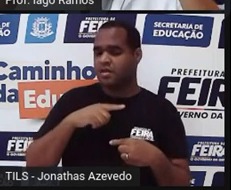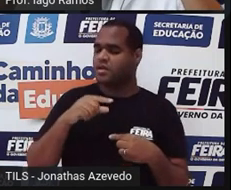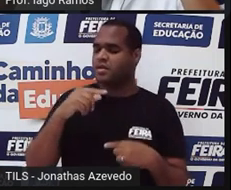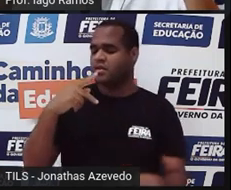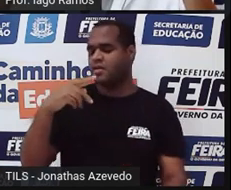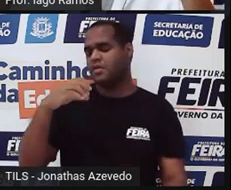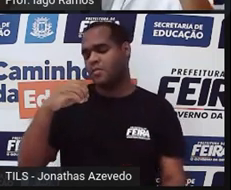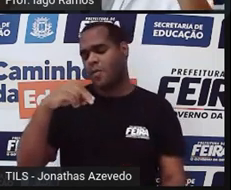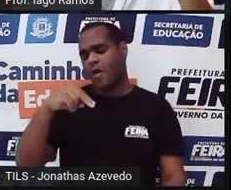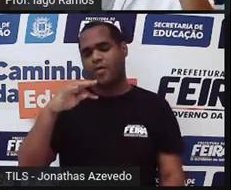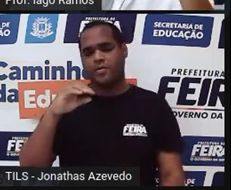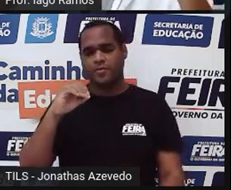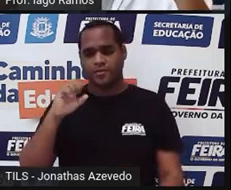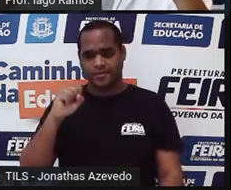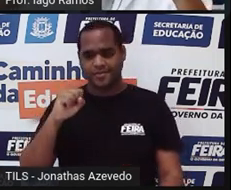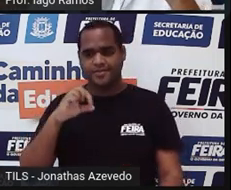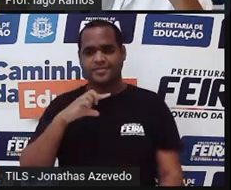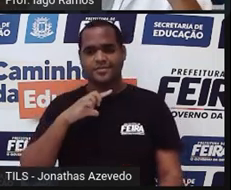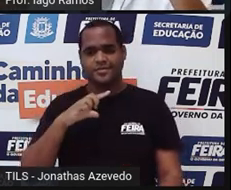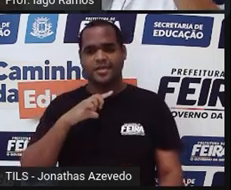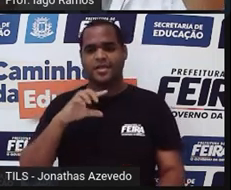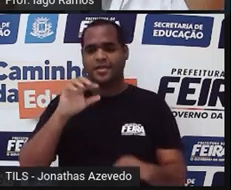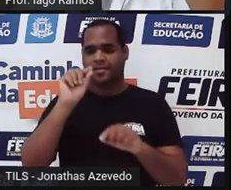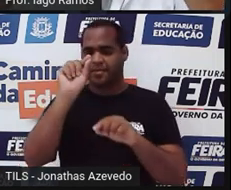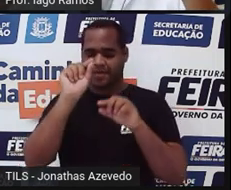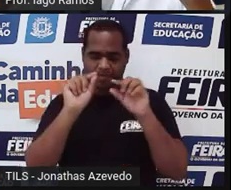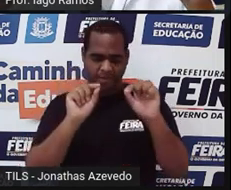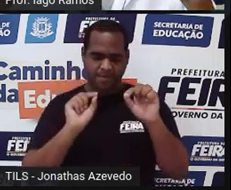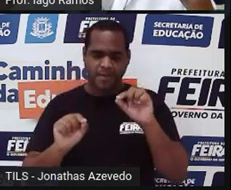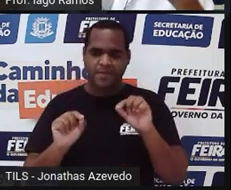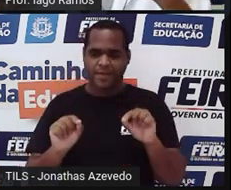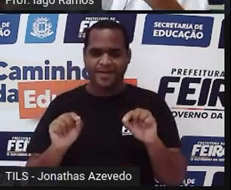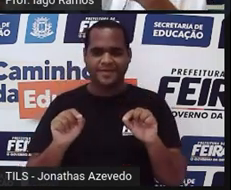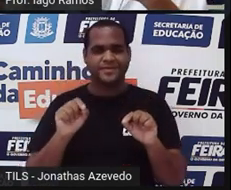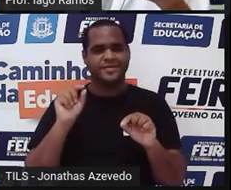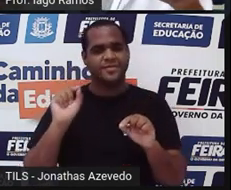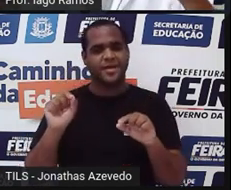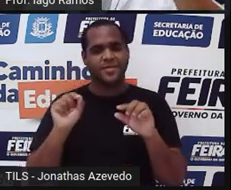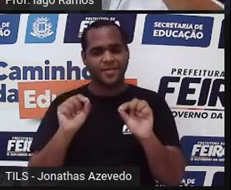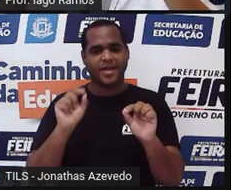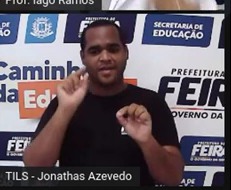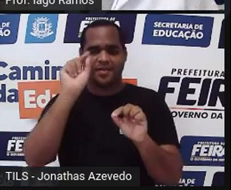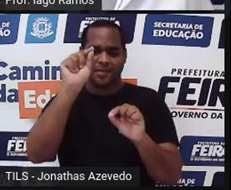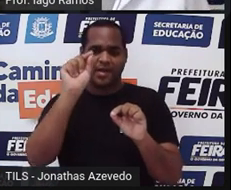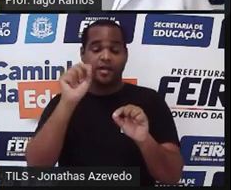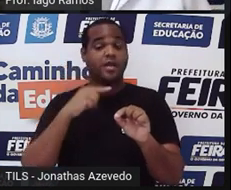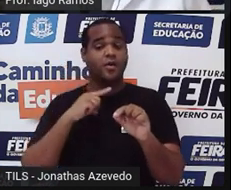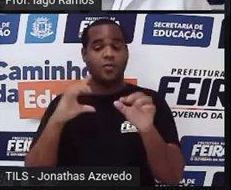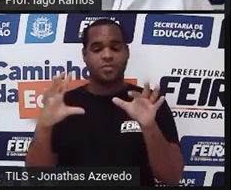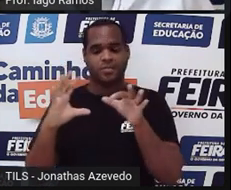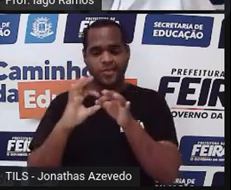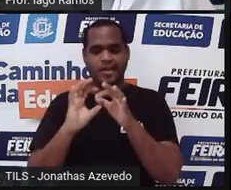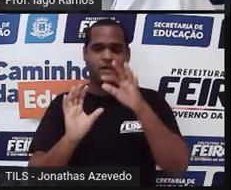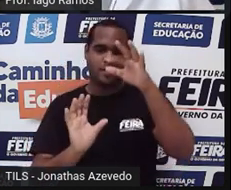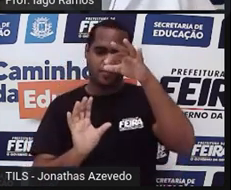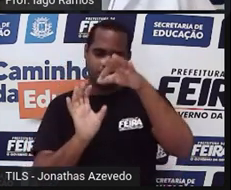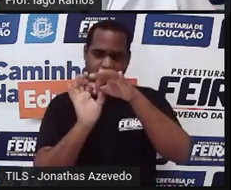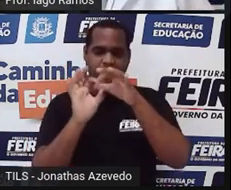imagine aí, três pontos colocados de uma forma que a gente consegue ligar esses pontos e formar um triângulo.